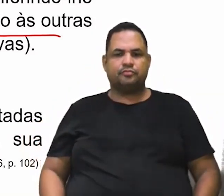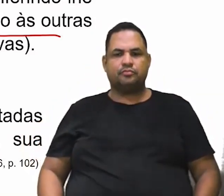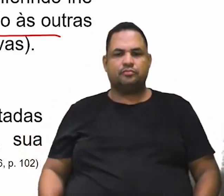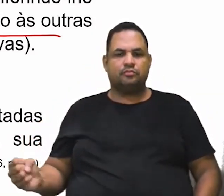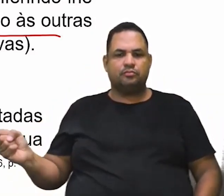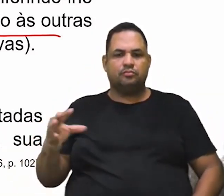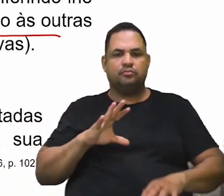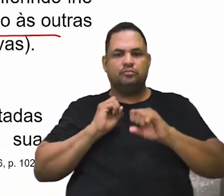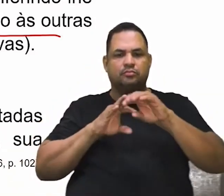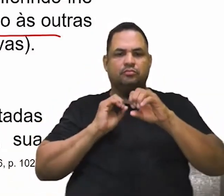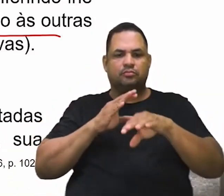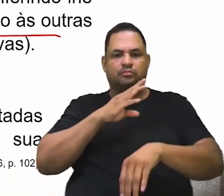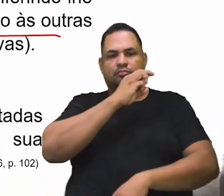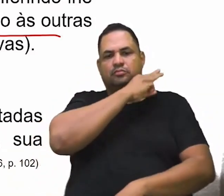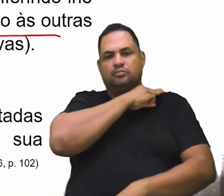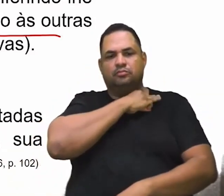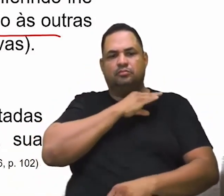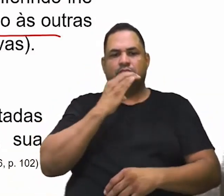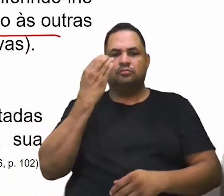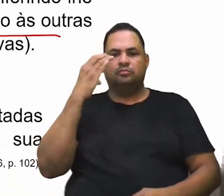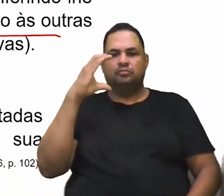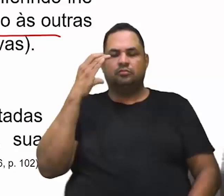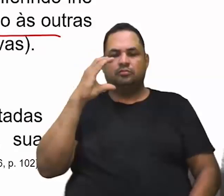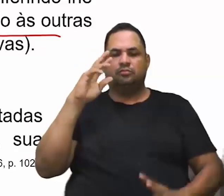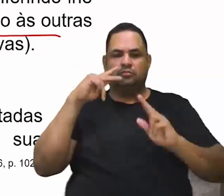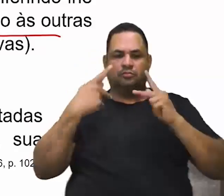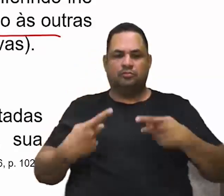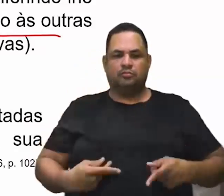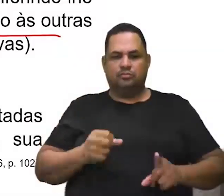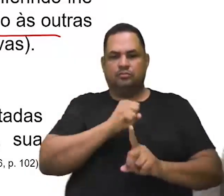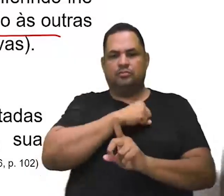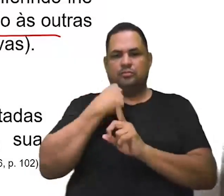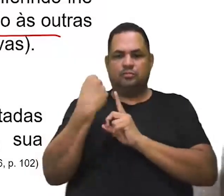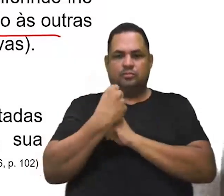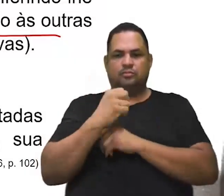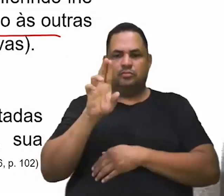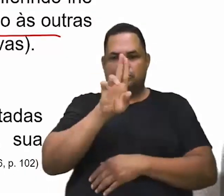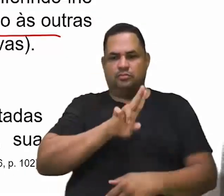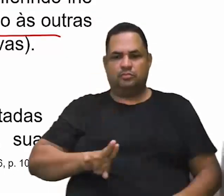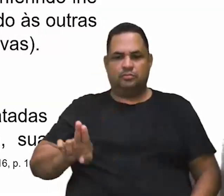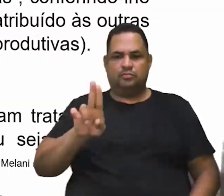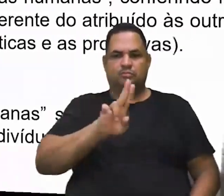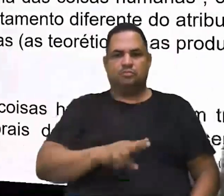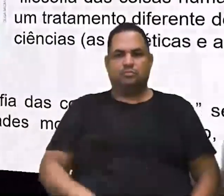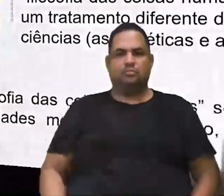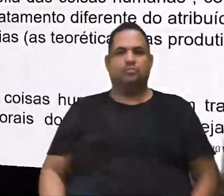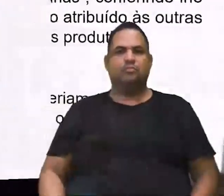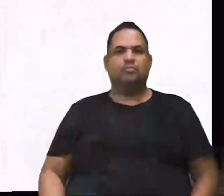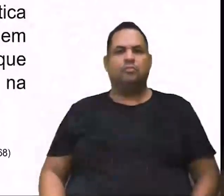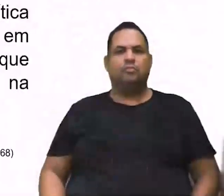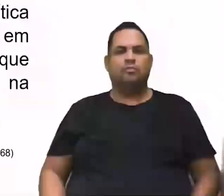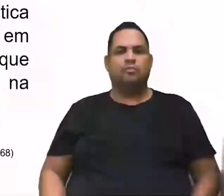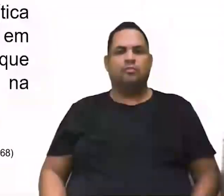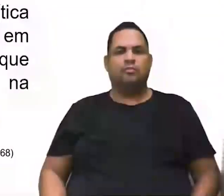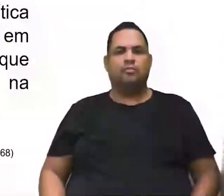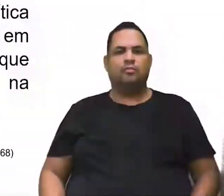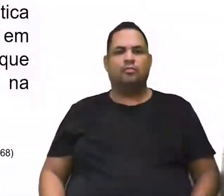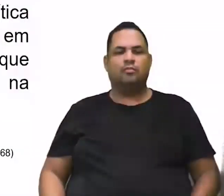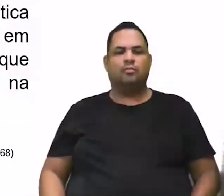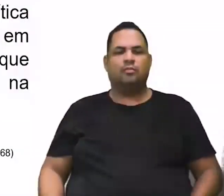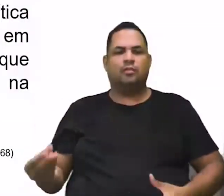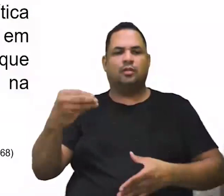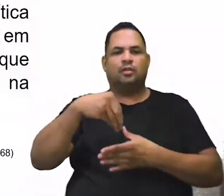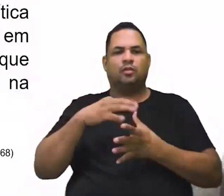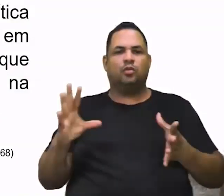de ciências humanas e sociais aplicadas. Olha aí, que legal, não é? No